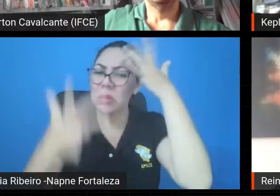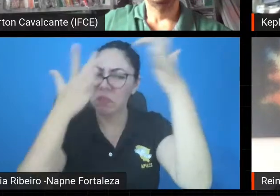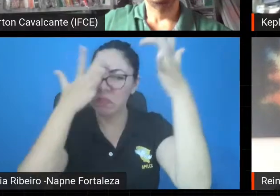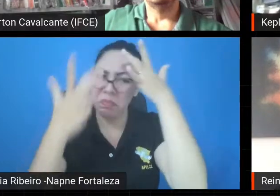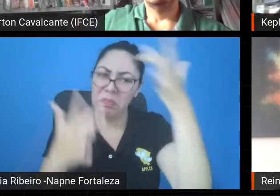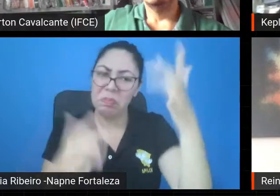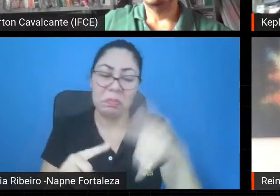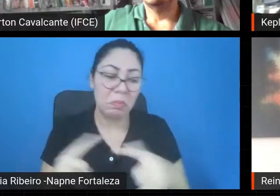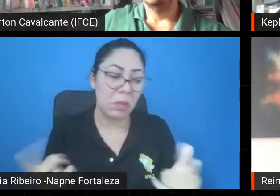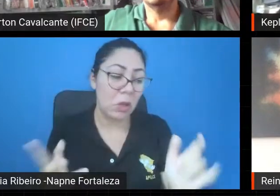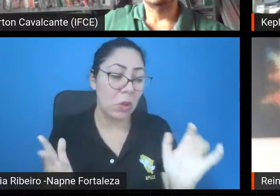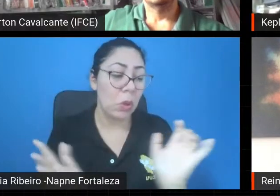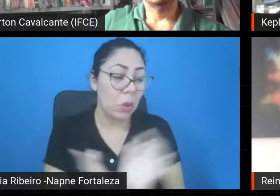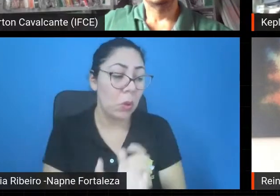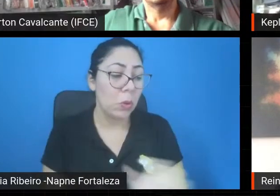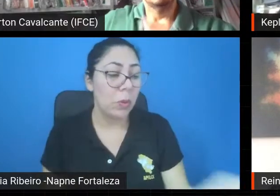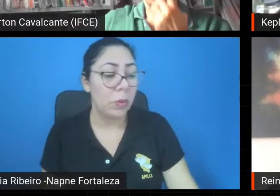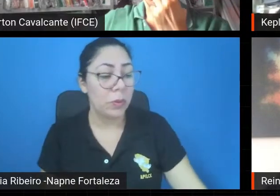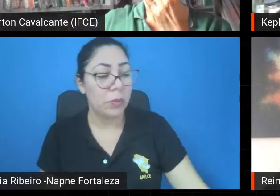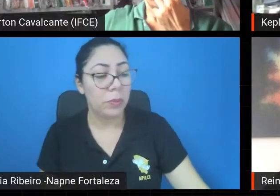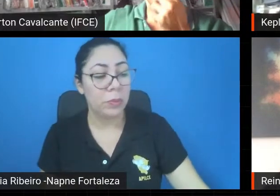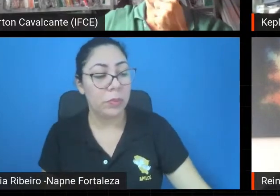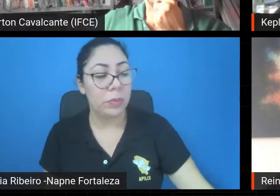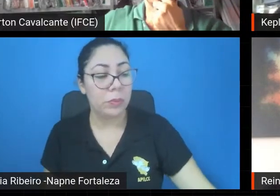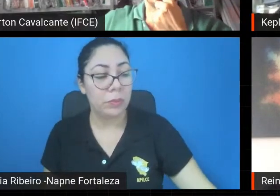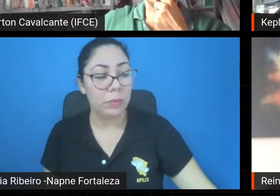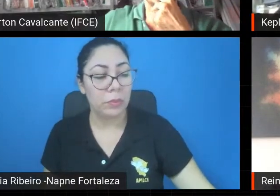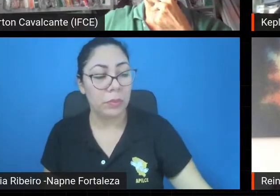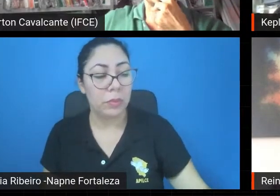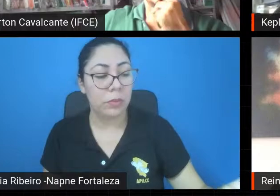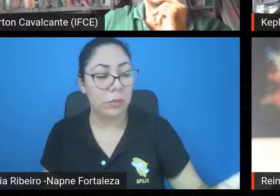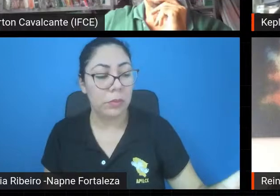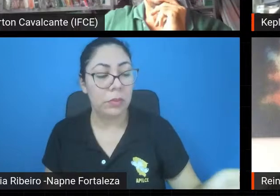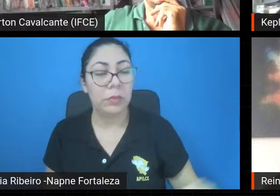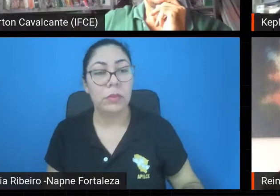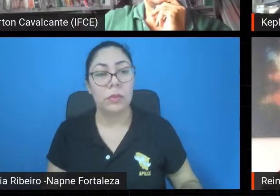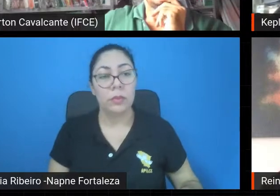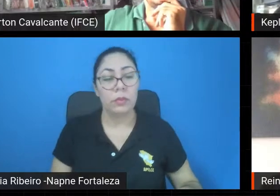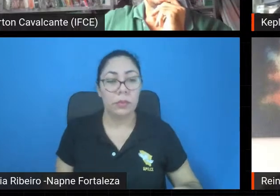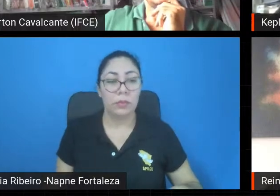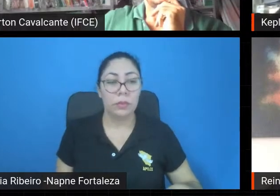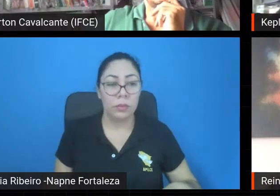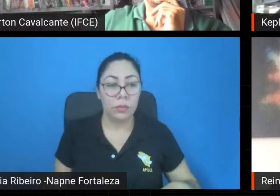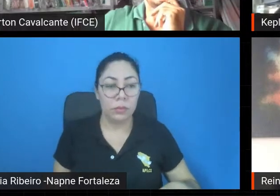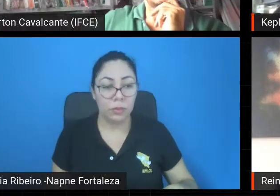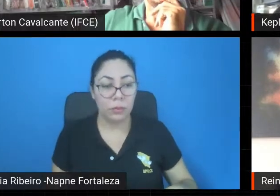assim, é uma pessoa que faz astrofísica dentro do departamento de física.